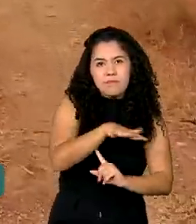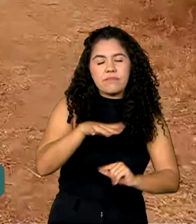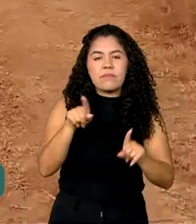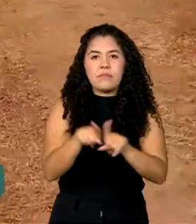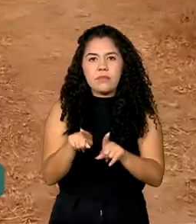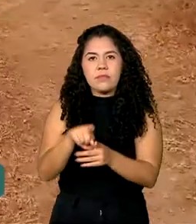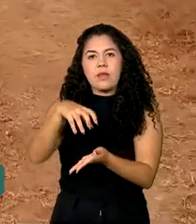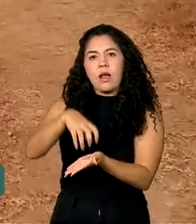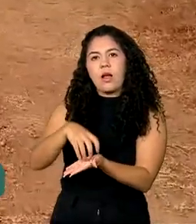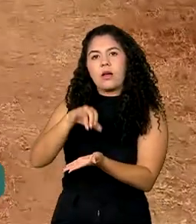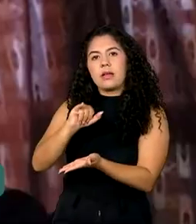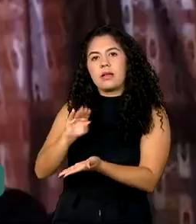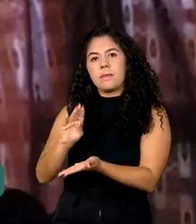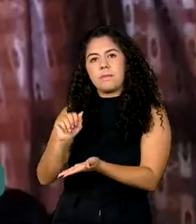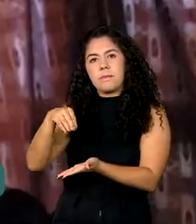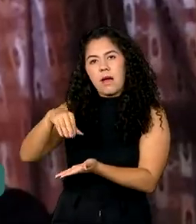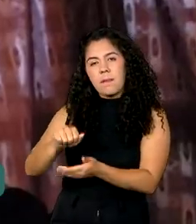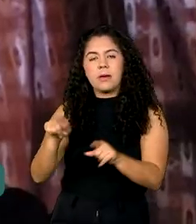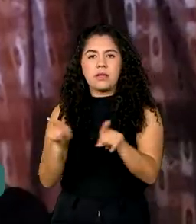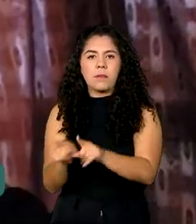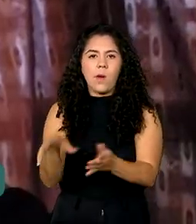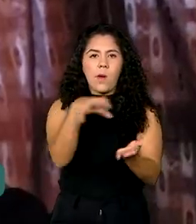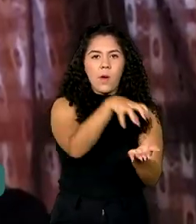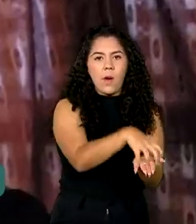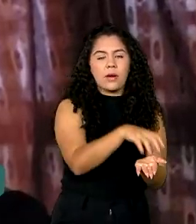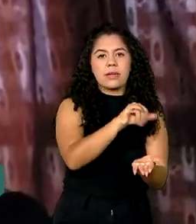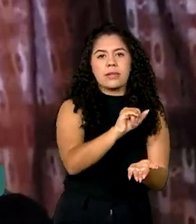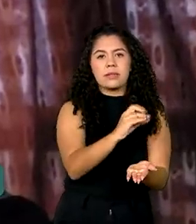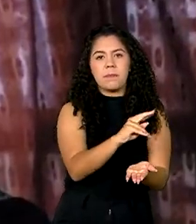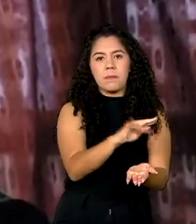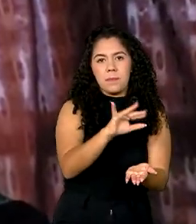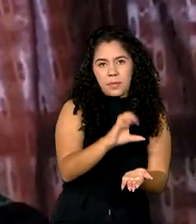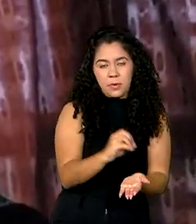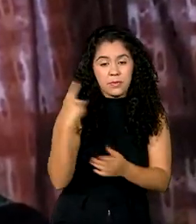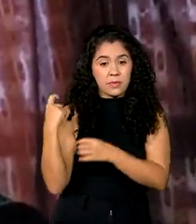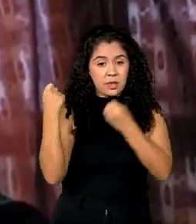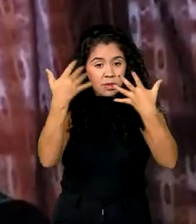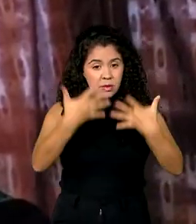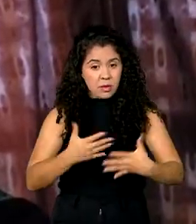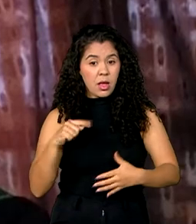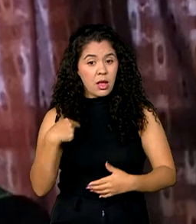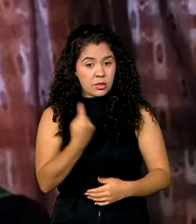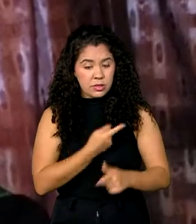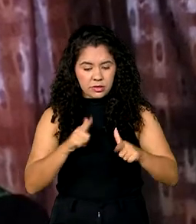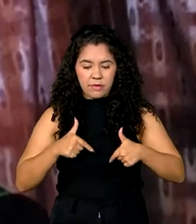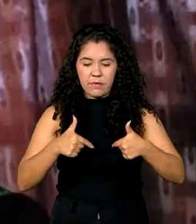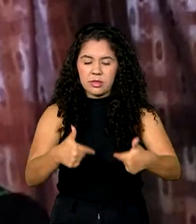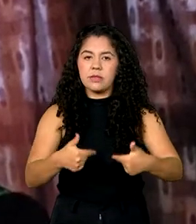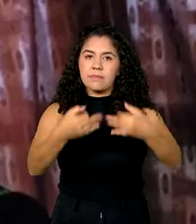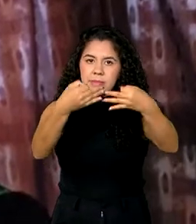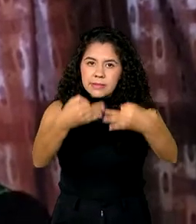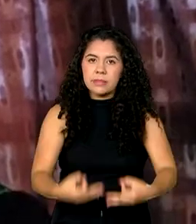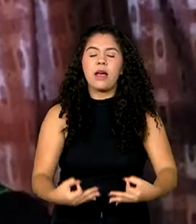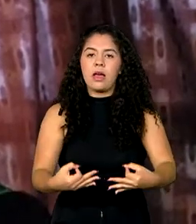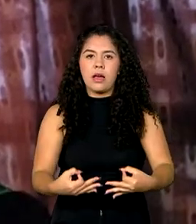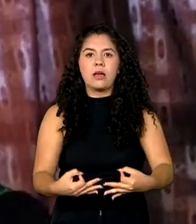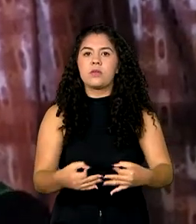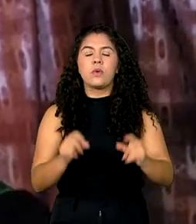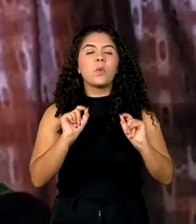IBAMA e CEMIBIL. Estamos fazendo a coisa certa nesse momento, que é proteger e